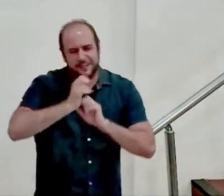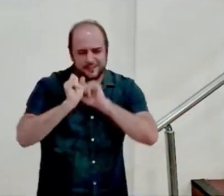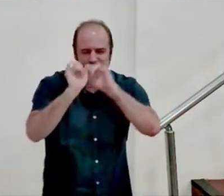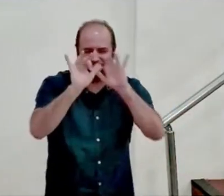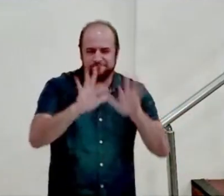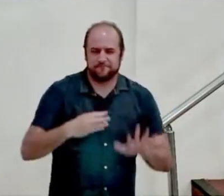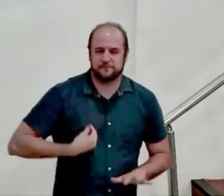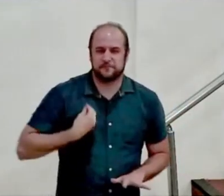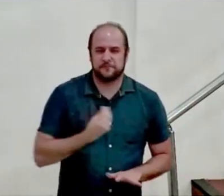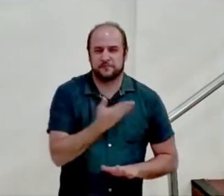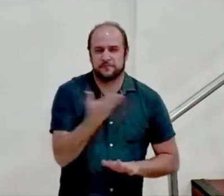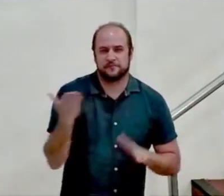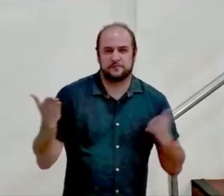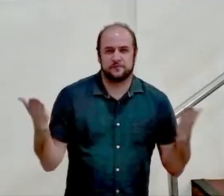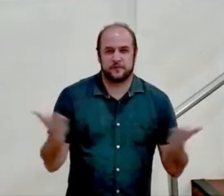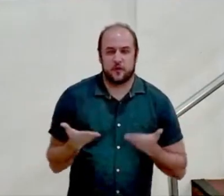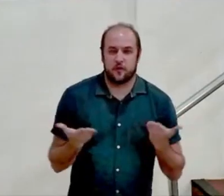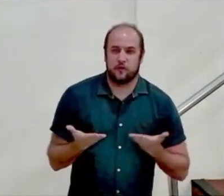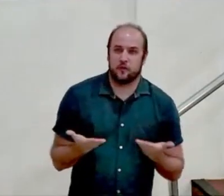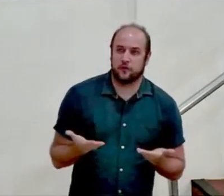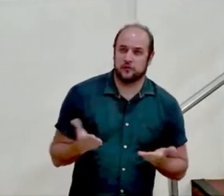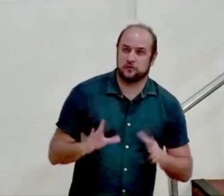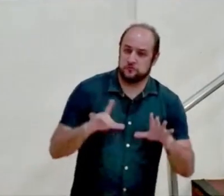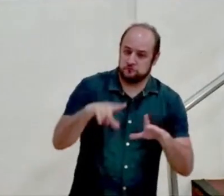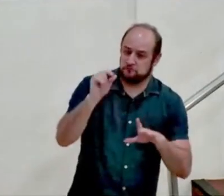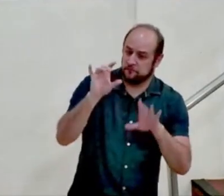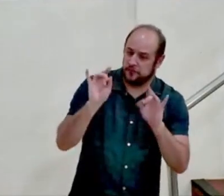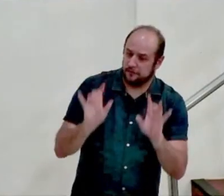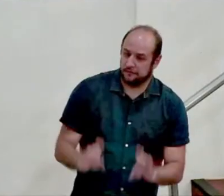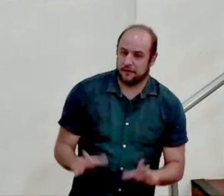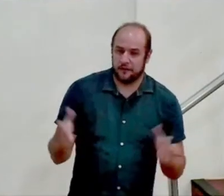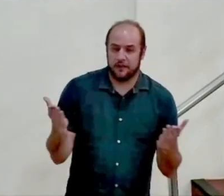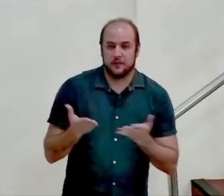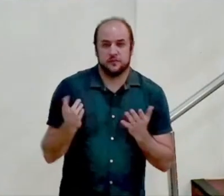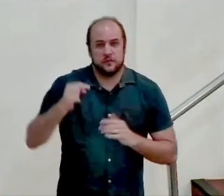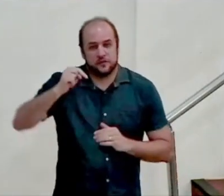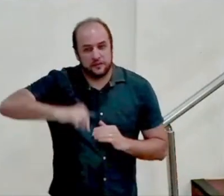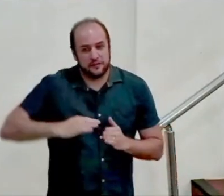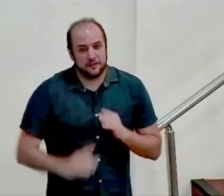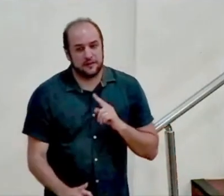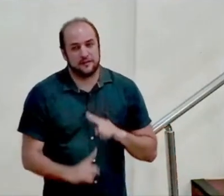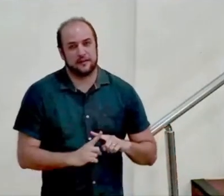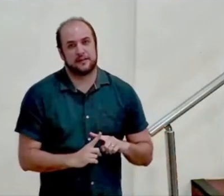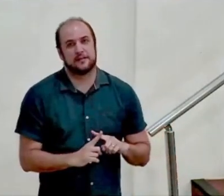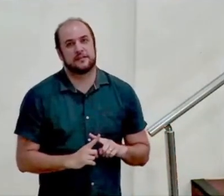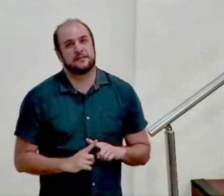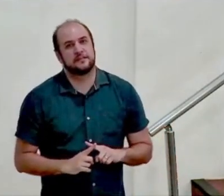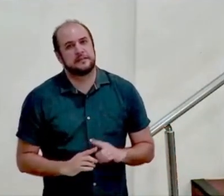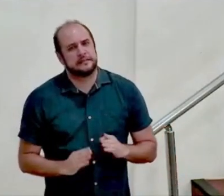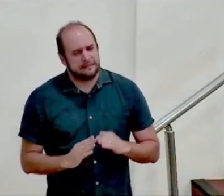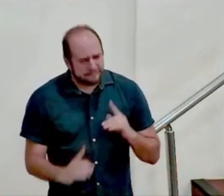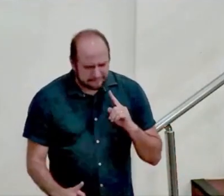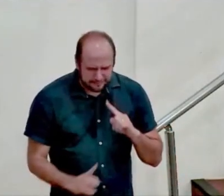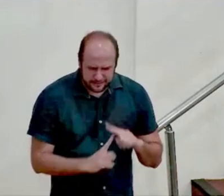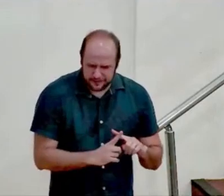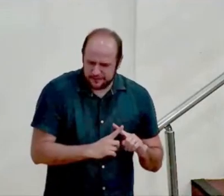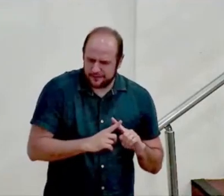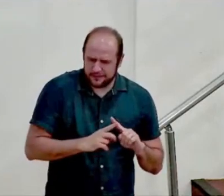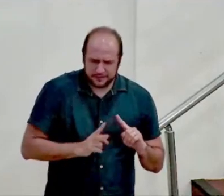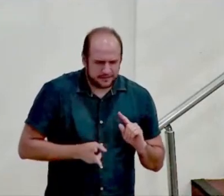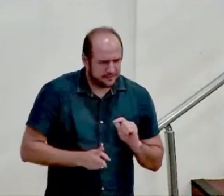vida nessa noite, é um grande privilégio estar aqui nessa igreja, essa igreja que é tão